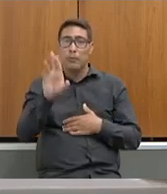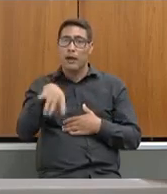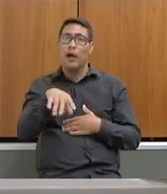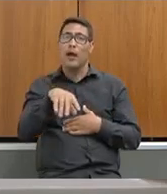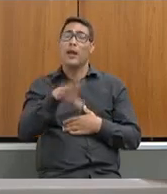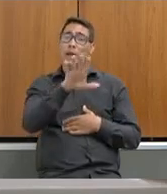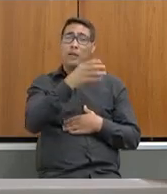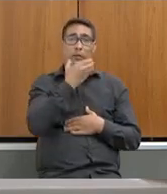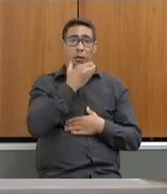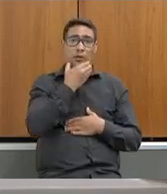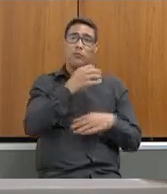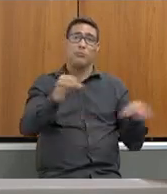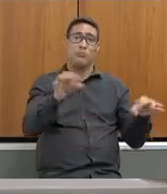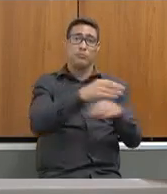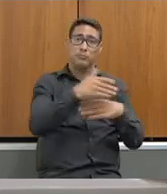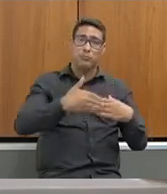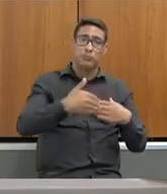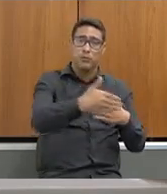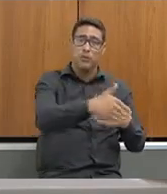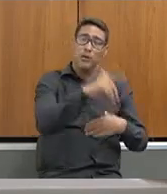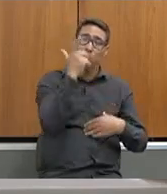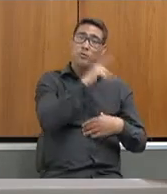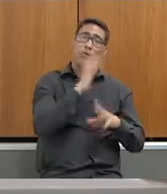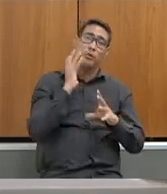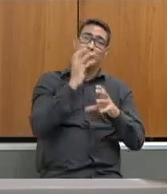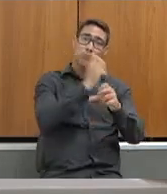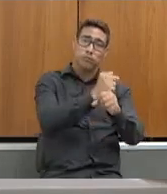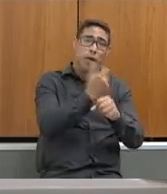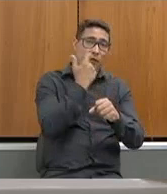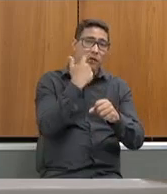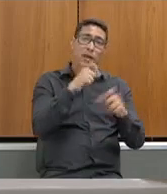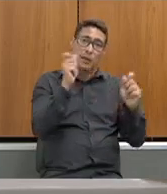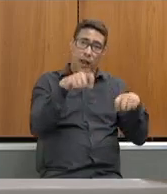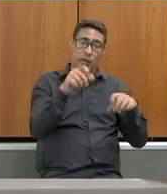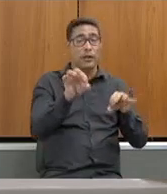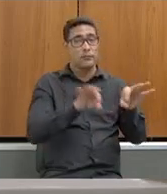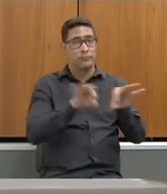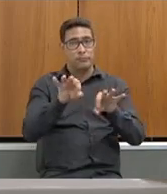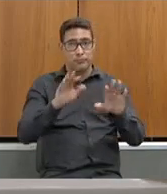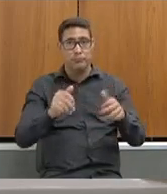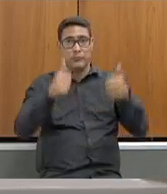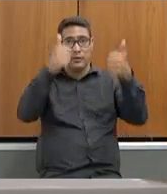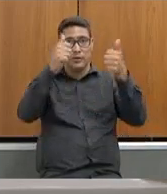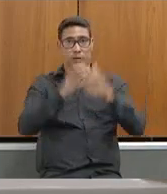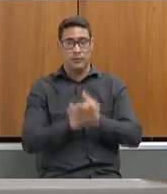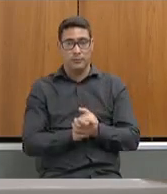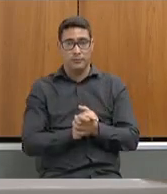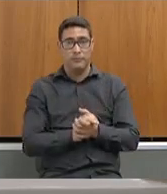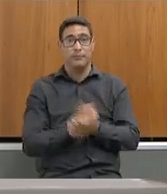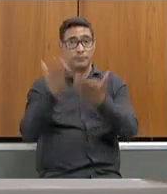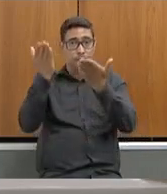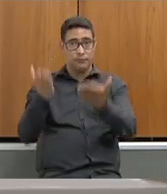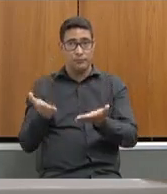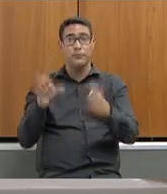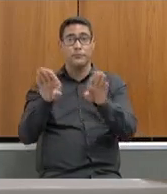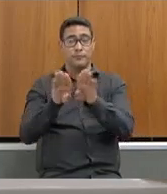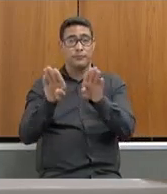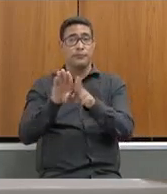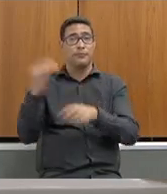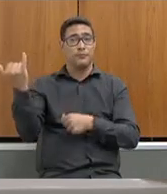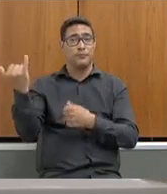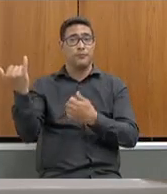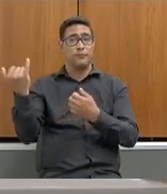ano, para que eu possa fazer um programa de expansão mais robusto. A senhora também trouxe sobre